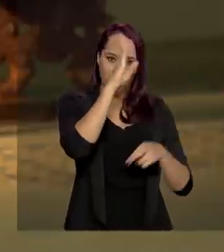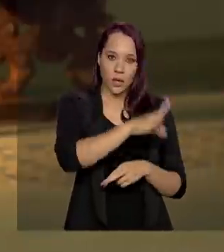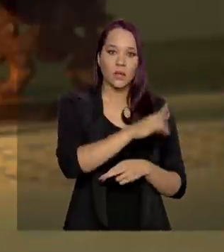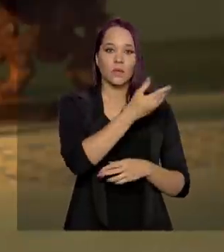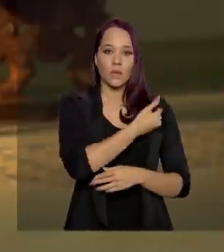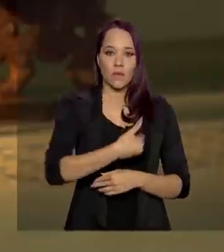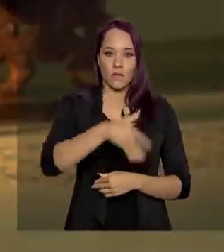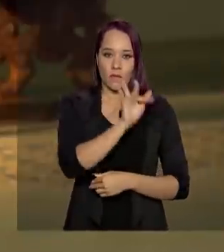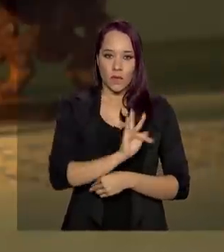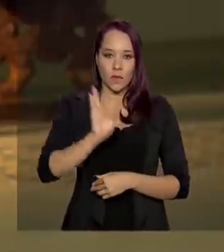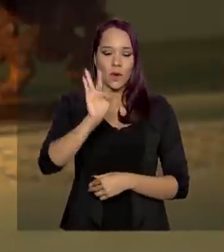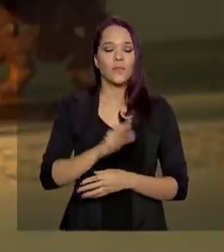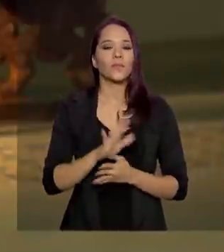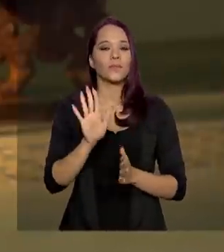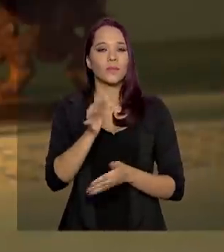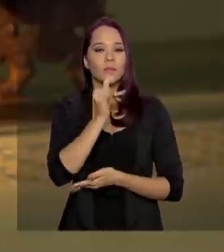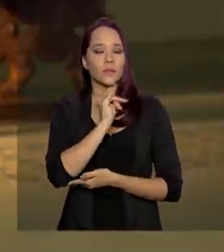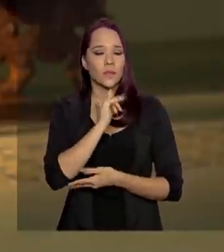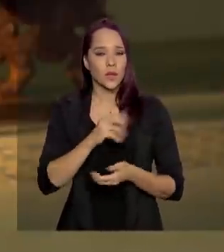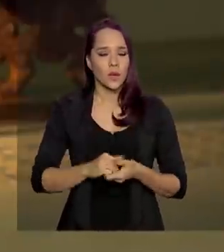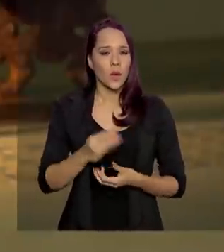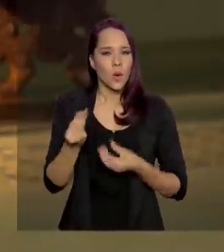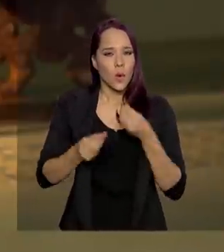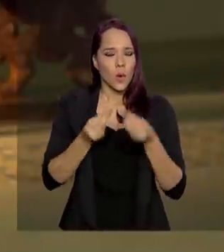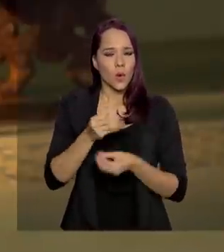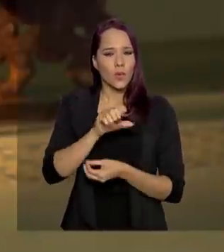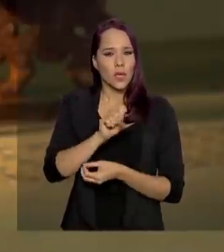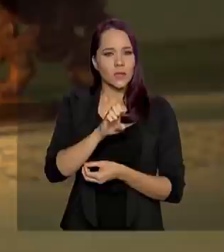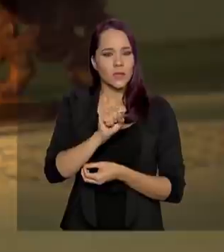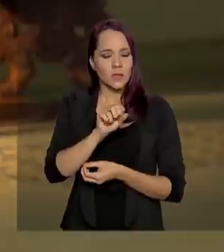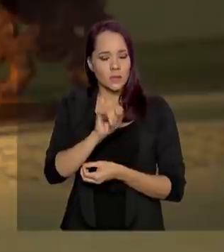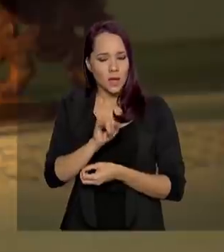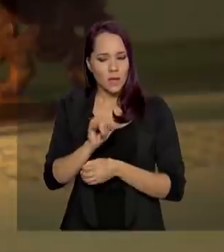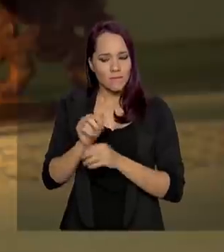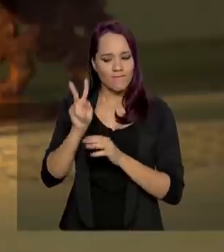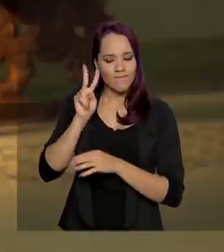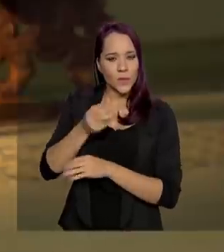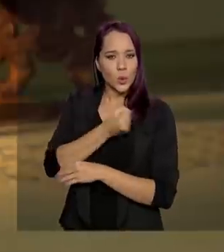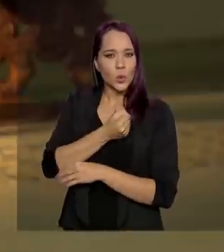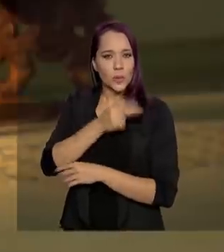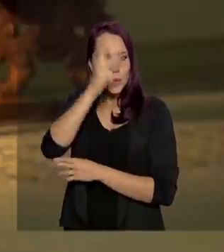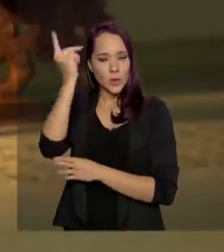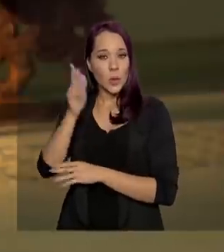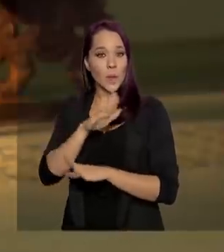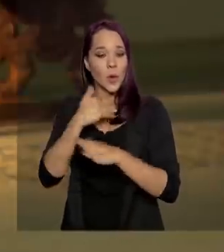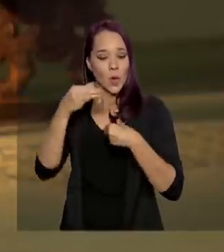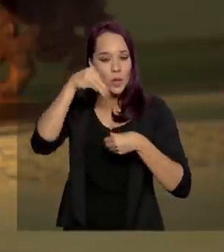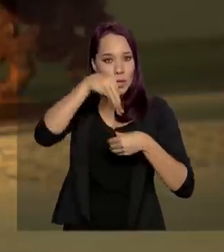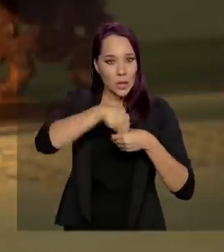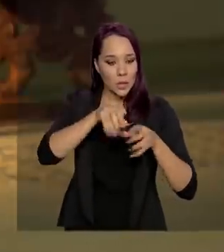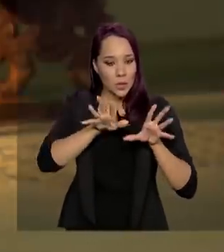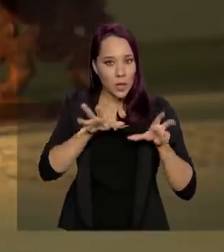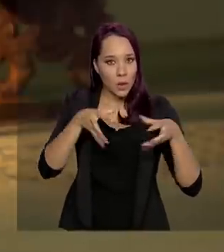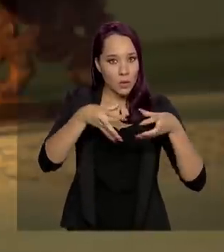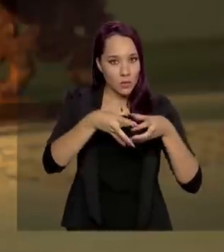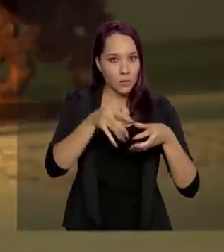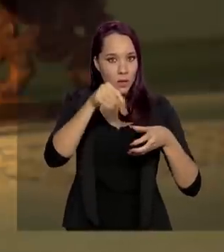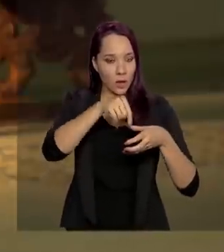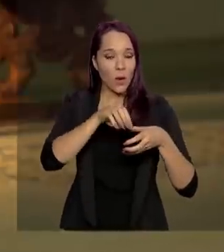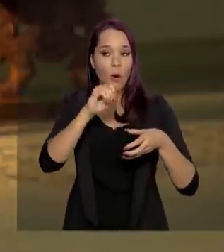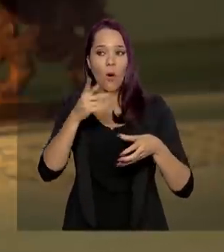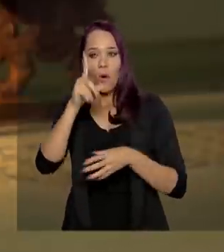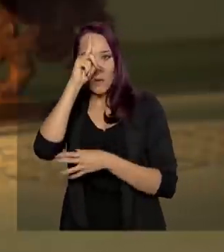federal. Então, por exemplo, como que a CESAI extrai esse número? Se uma pessoa faleceu na aldeia ou no hospital, isso não importa.